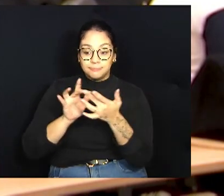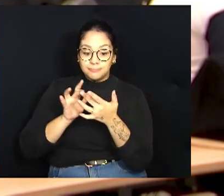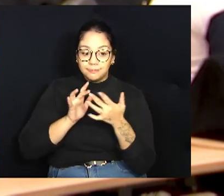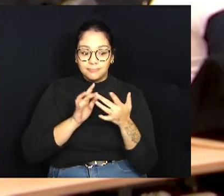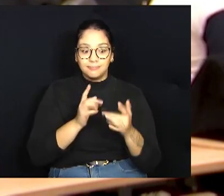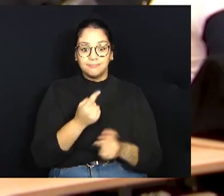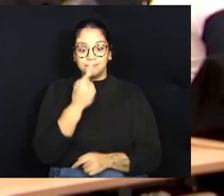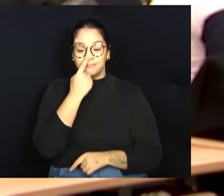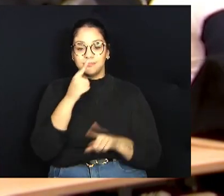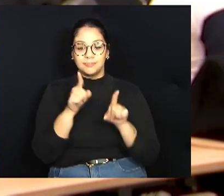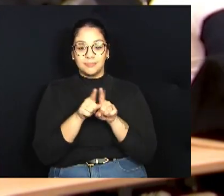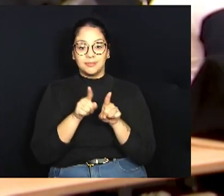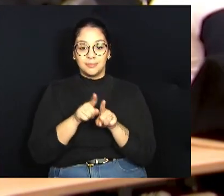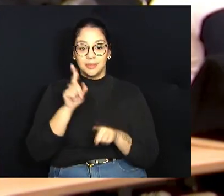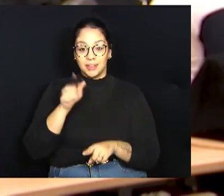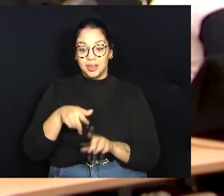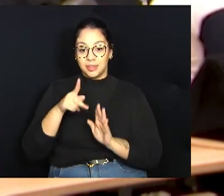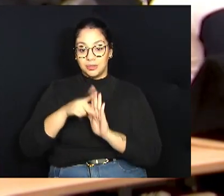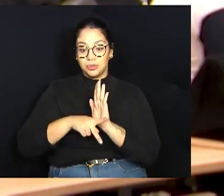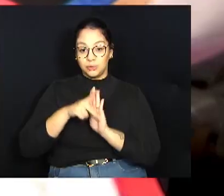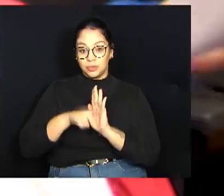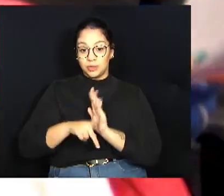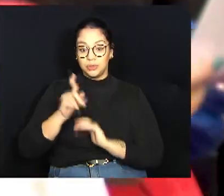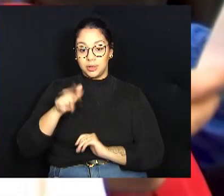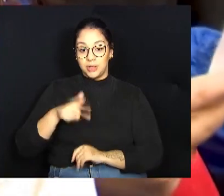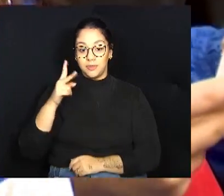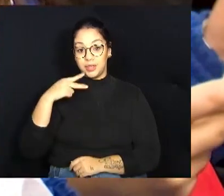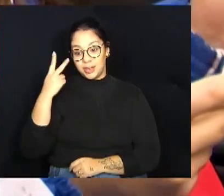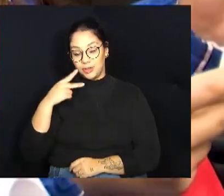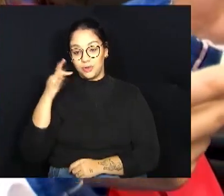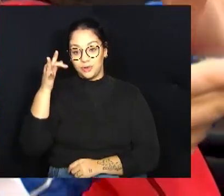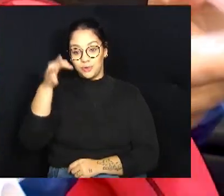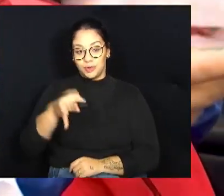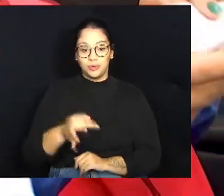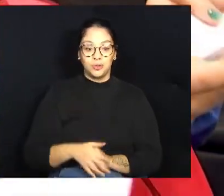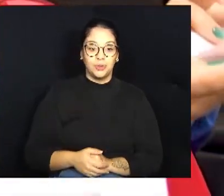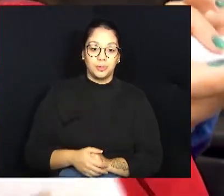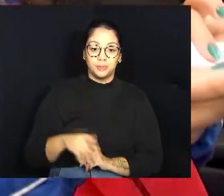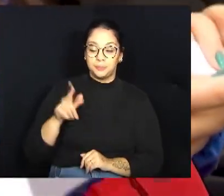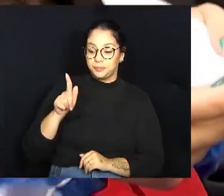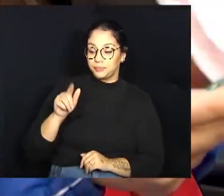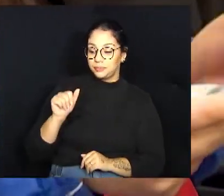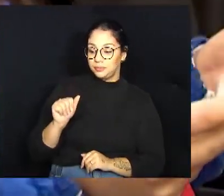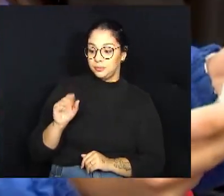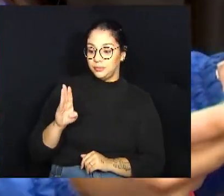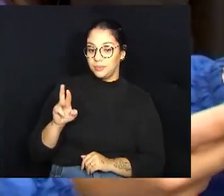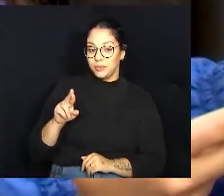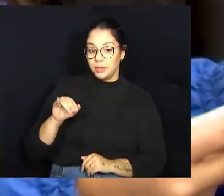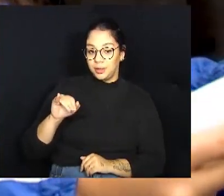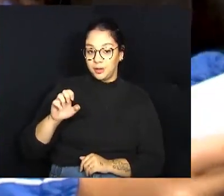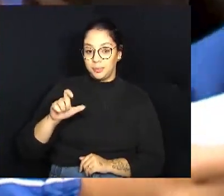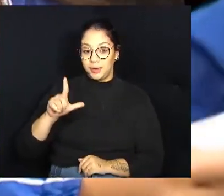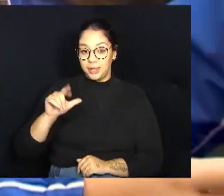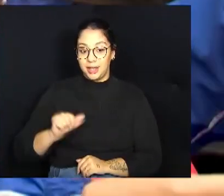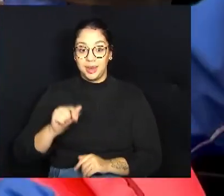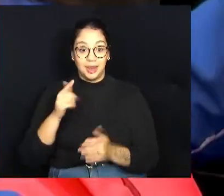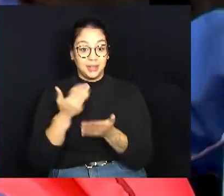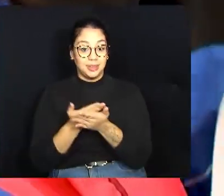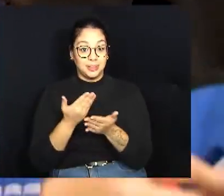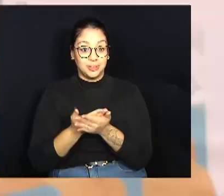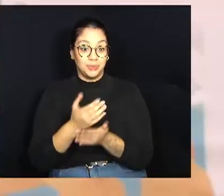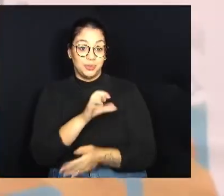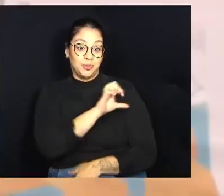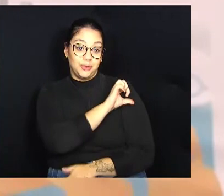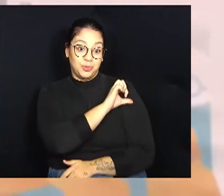bom, principalmente porque um dos meus projetos é ser vereador. Já a Gabriela, estudante do nono ano na Escola 14 Bis,